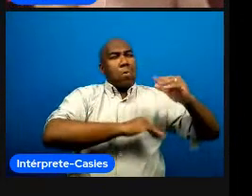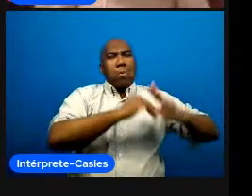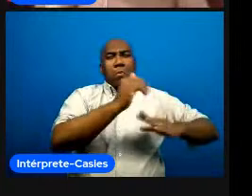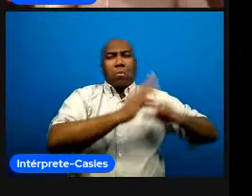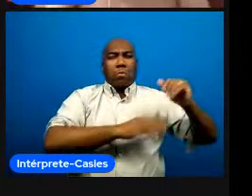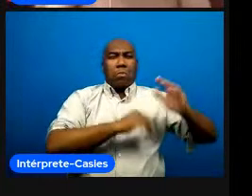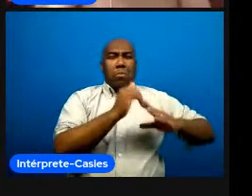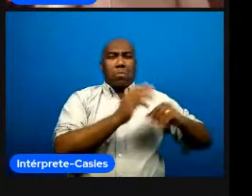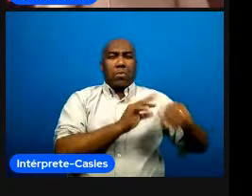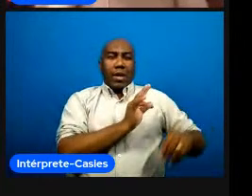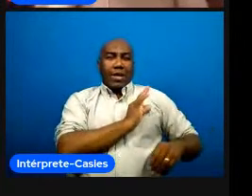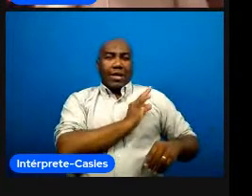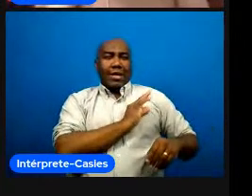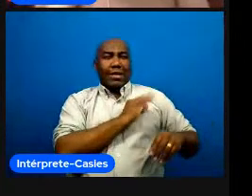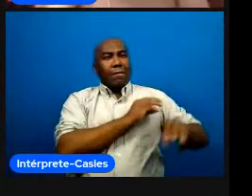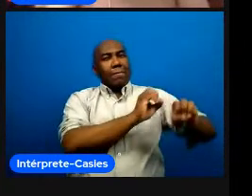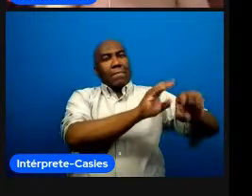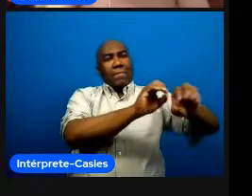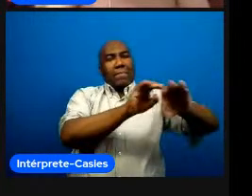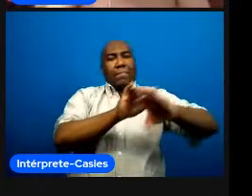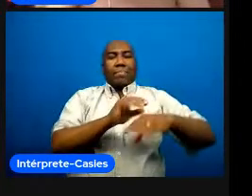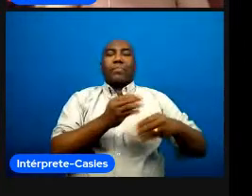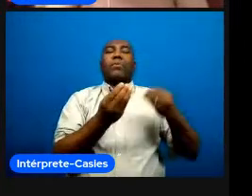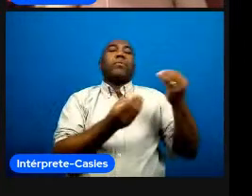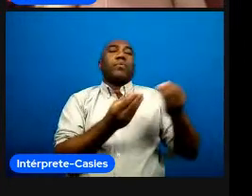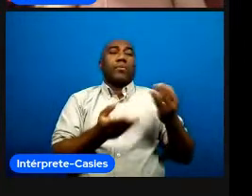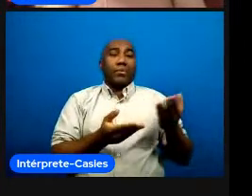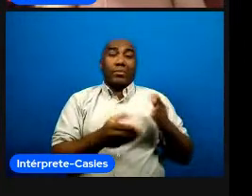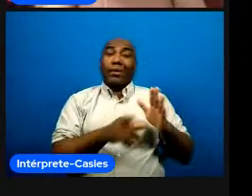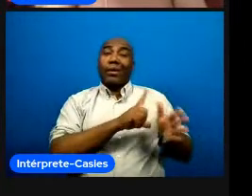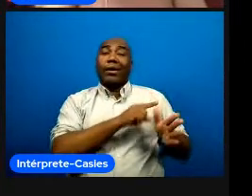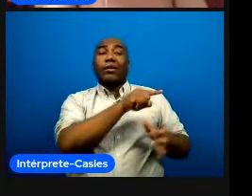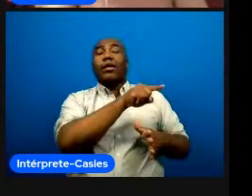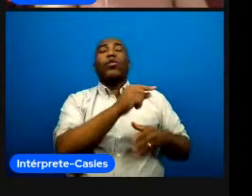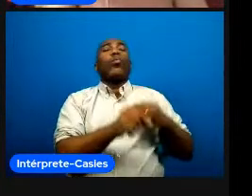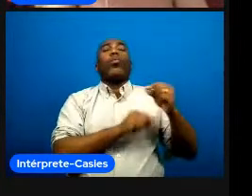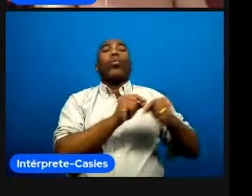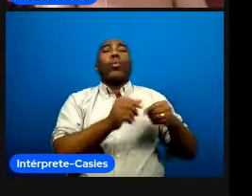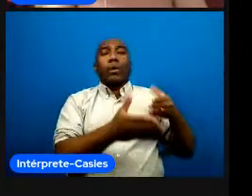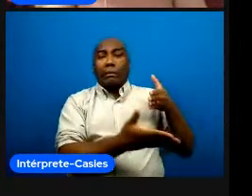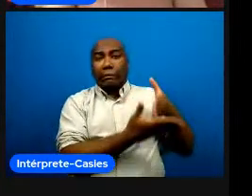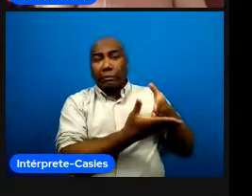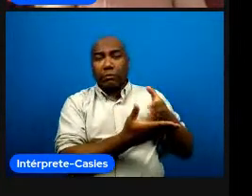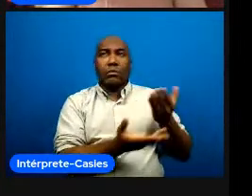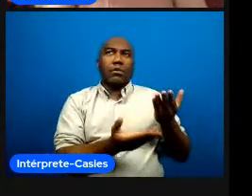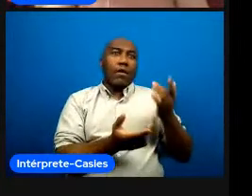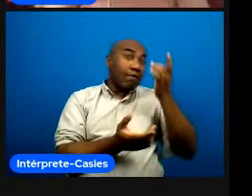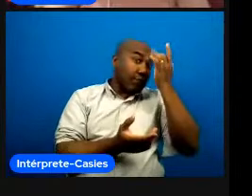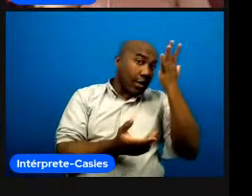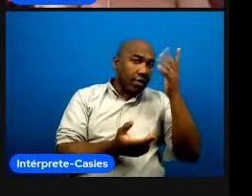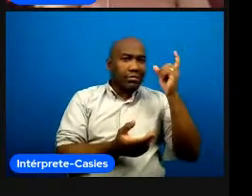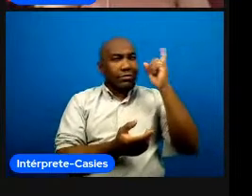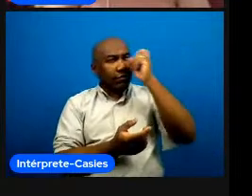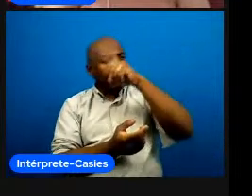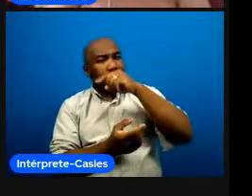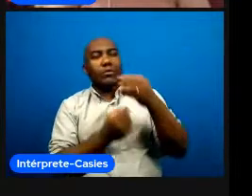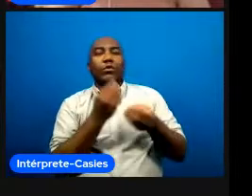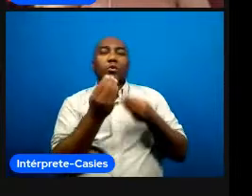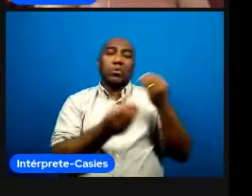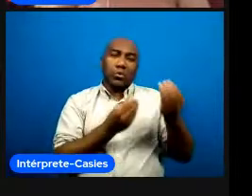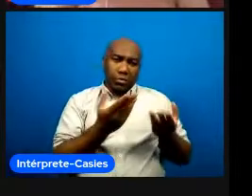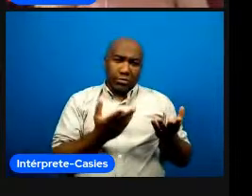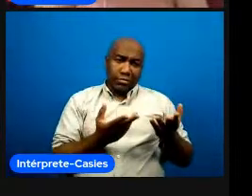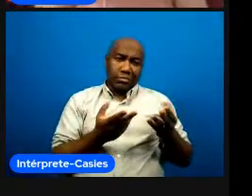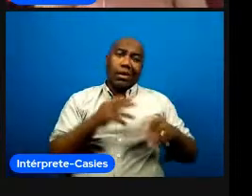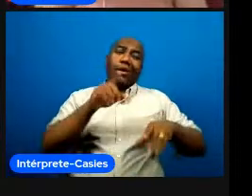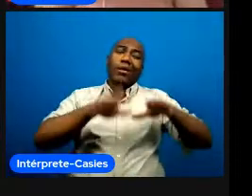elite e a gente foi vendo que diferentes ambientes trouxeram diferentes aprendizados né por exemplo com a família eu já aprendi coisas sobre esporte